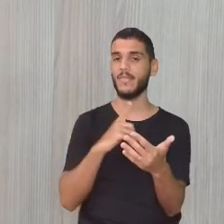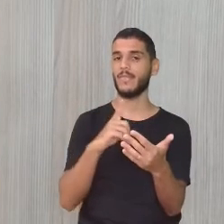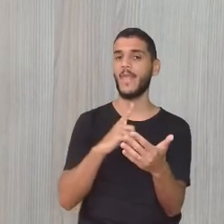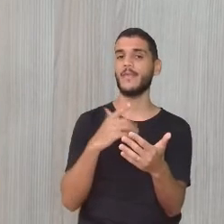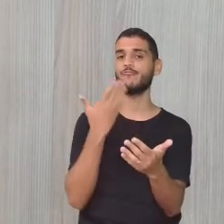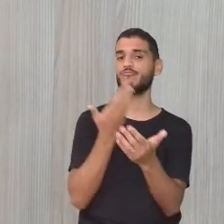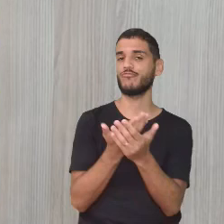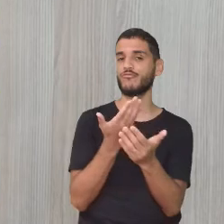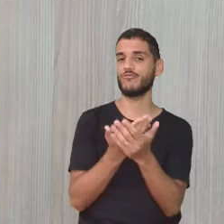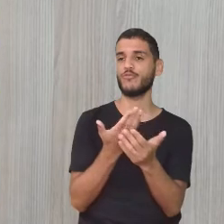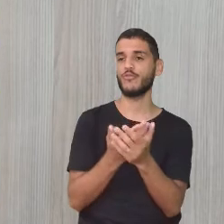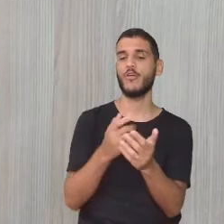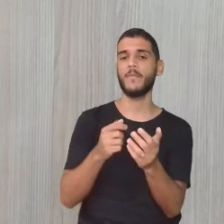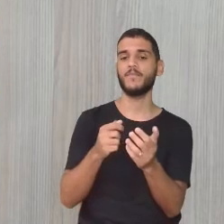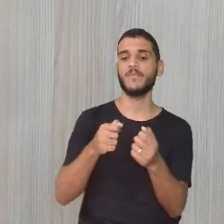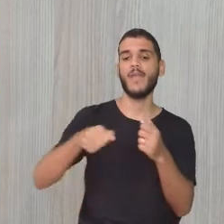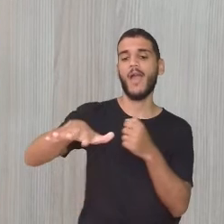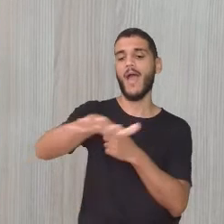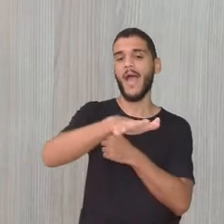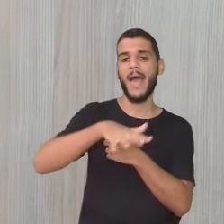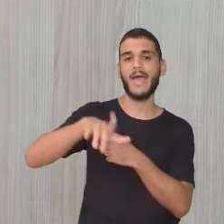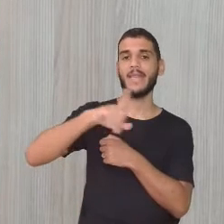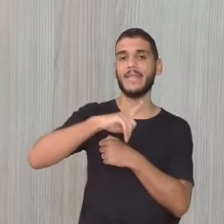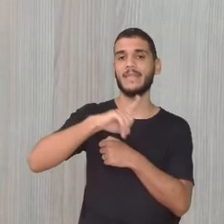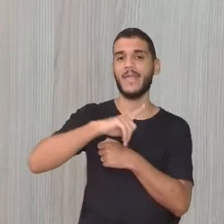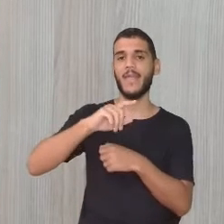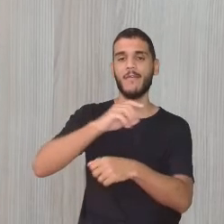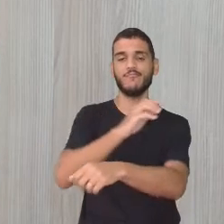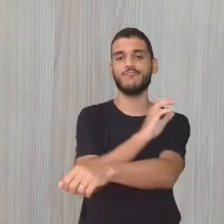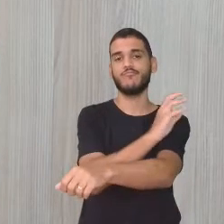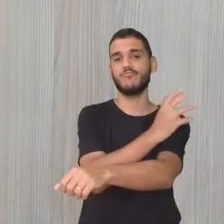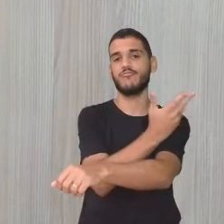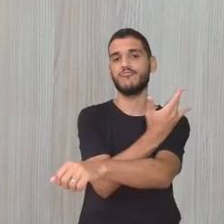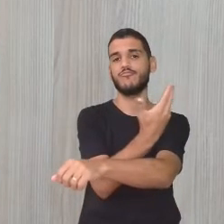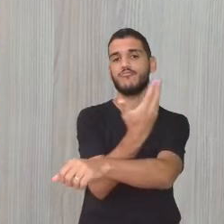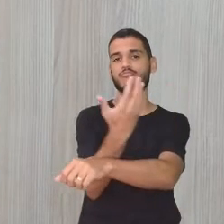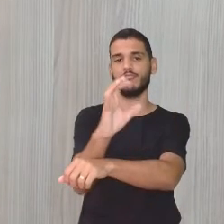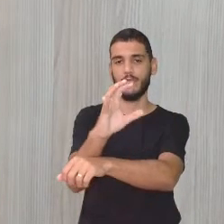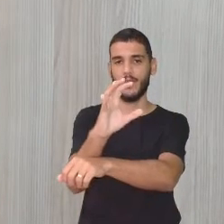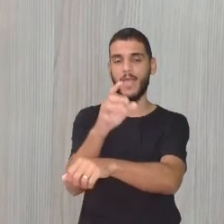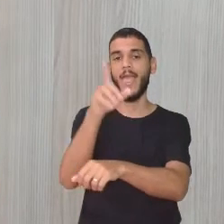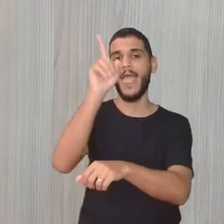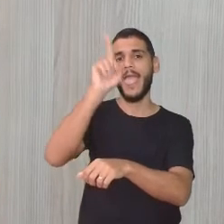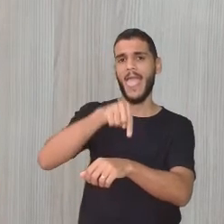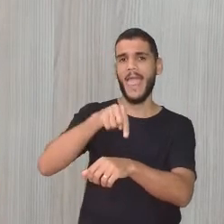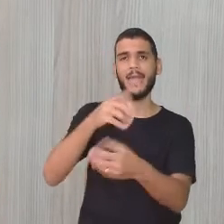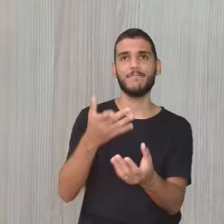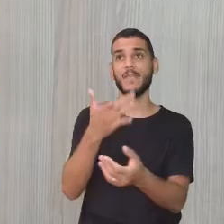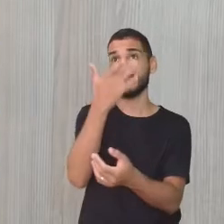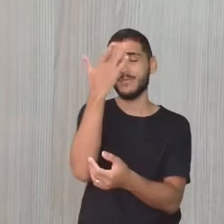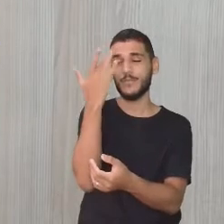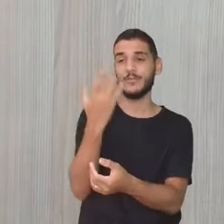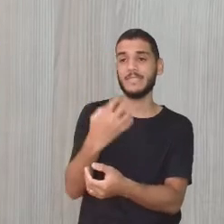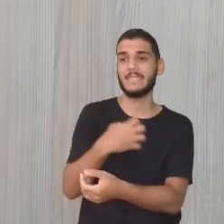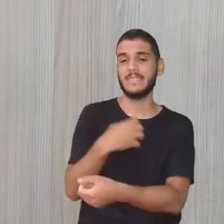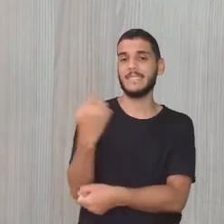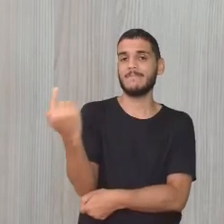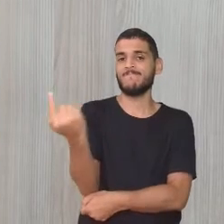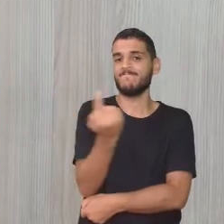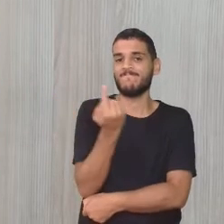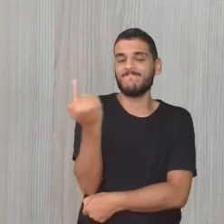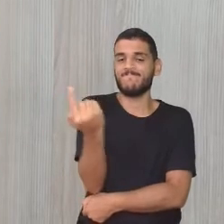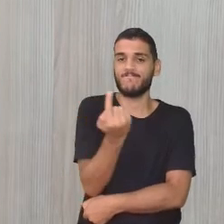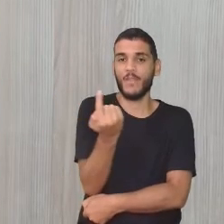as pessoas também tendem a ter uma sensação de solidão. Porque se você observar, você tá vendo milhares de